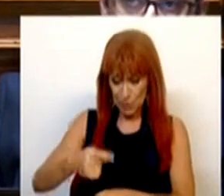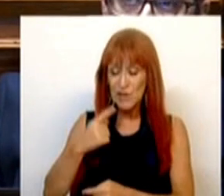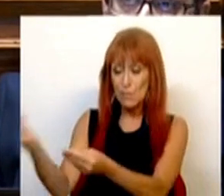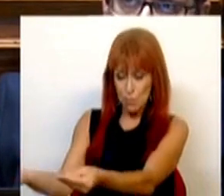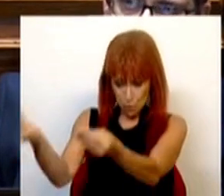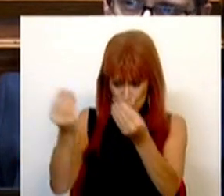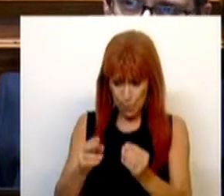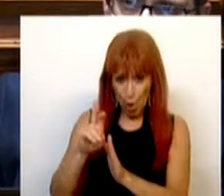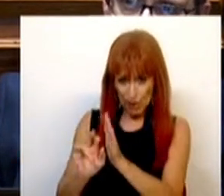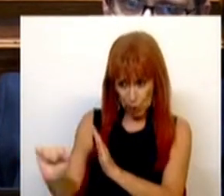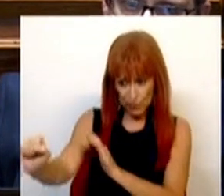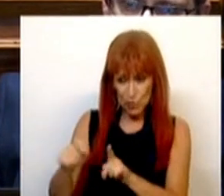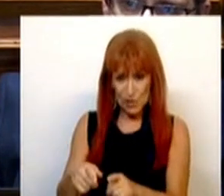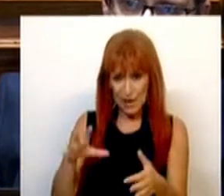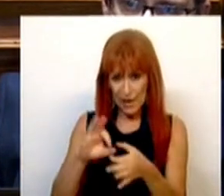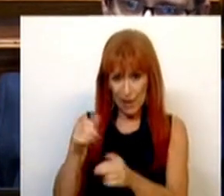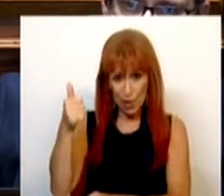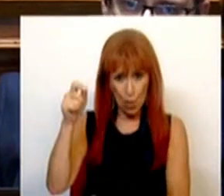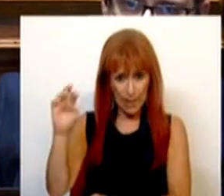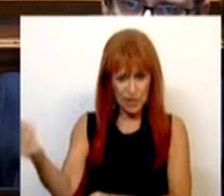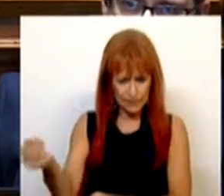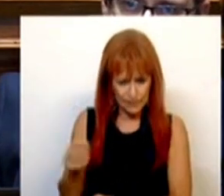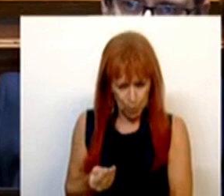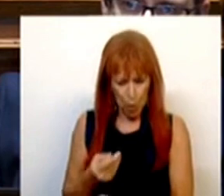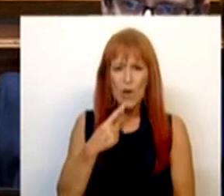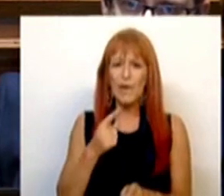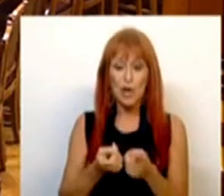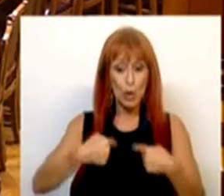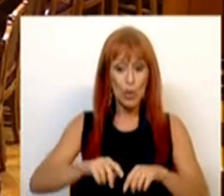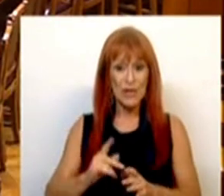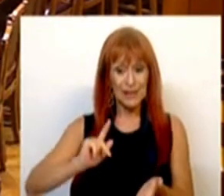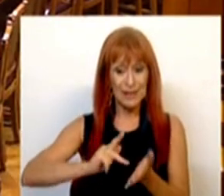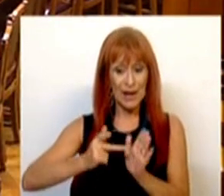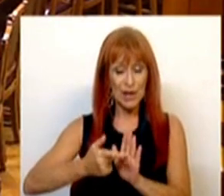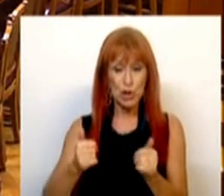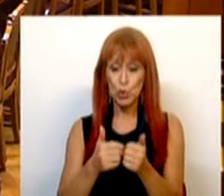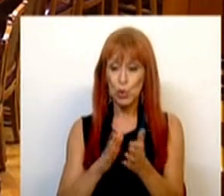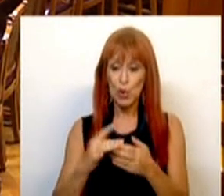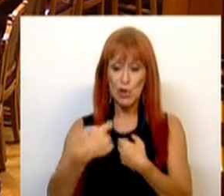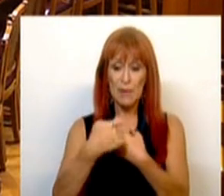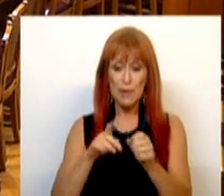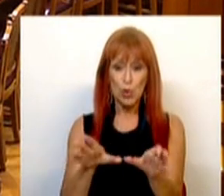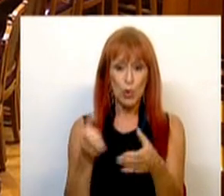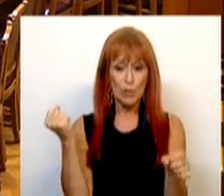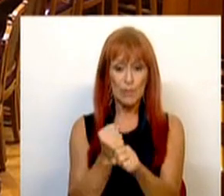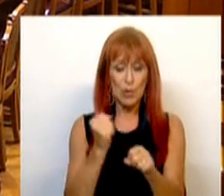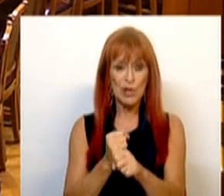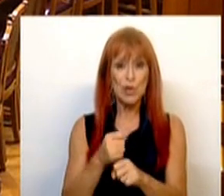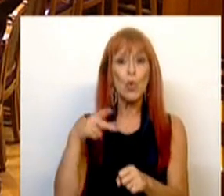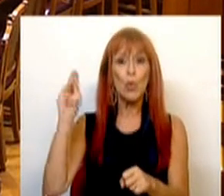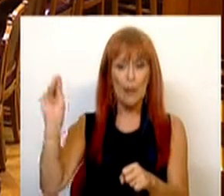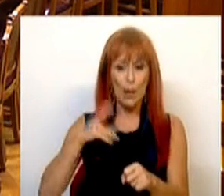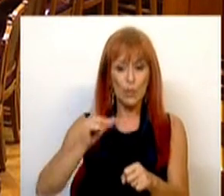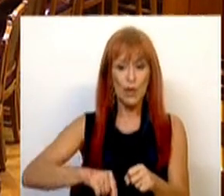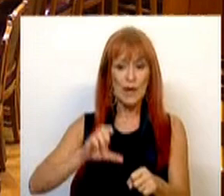entregar o seu relatório relativamente ao BES. Vai haver uma reunião técnica com todos os membros do Grupo de Trabalho, incluindo o Banco de Portugal